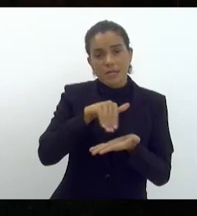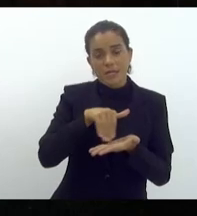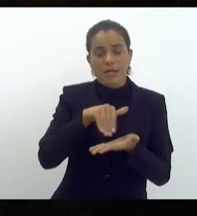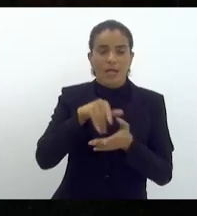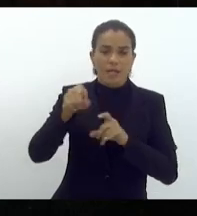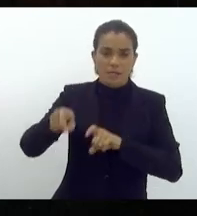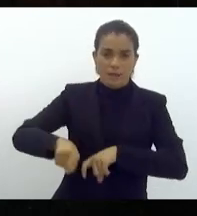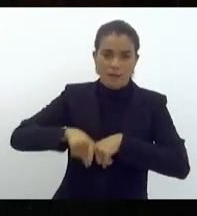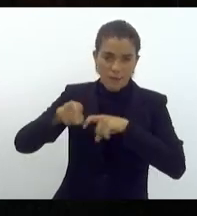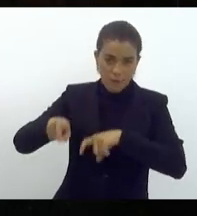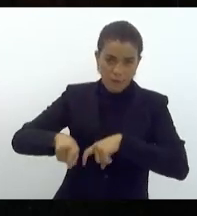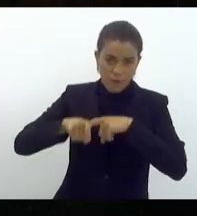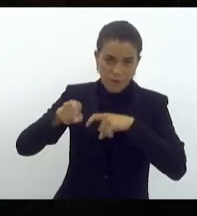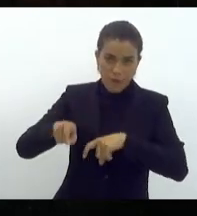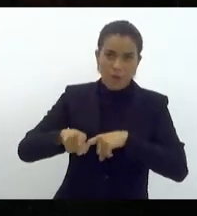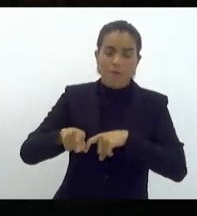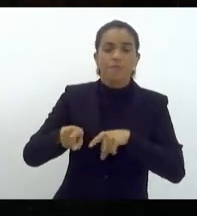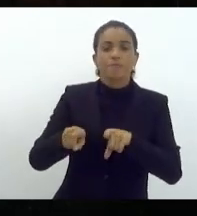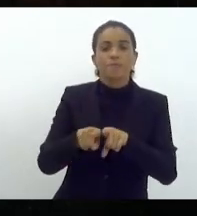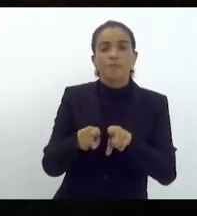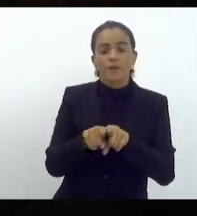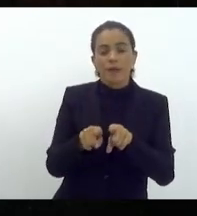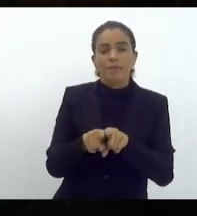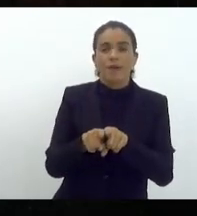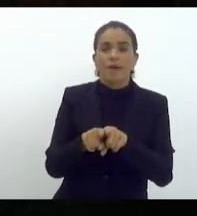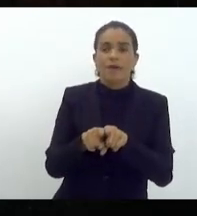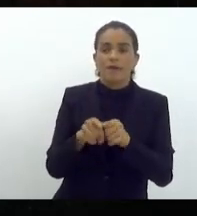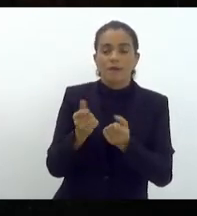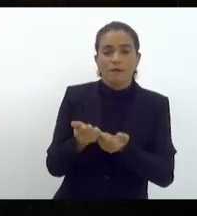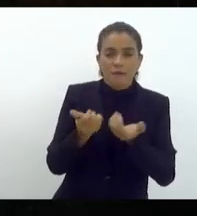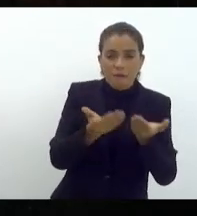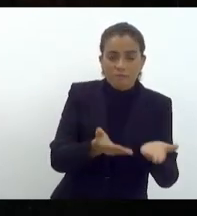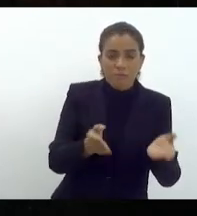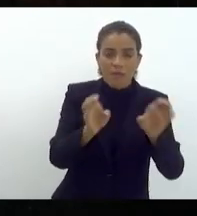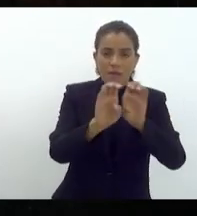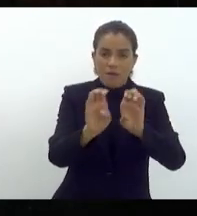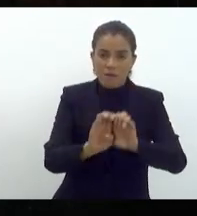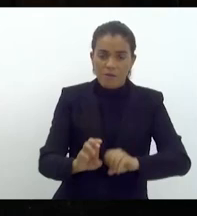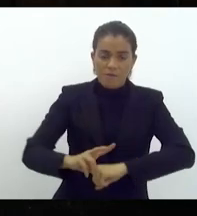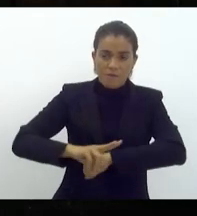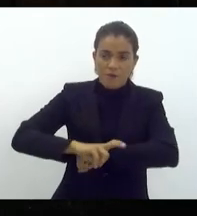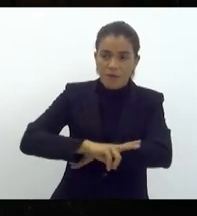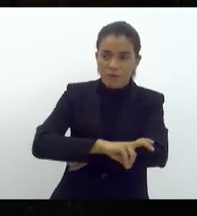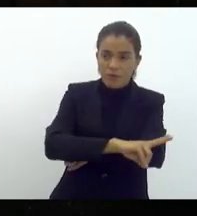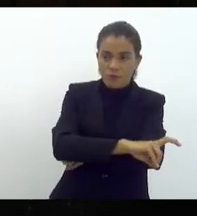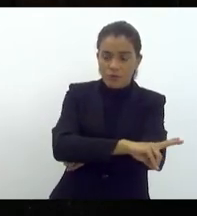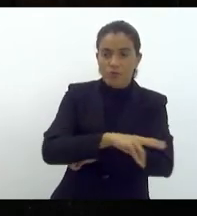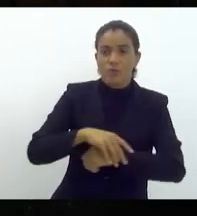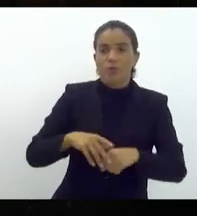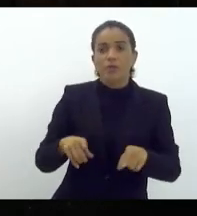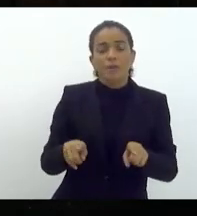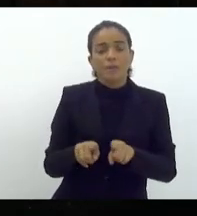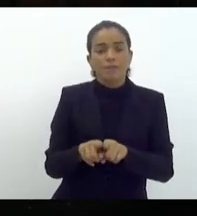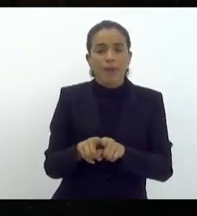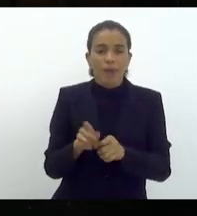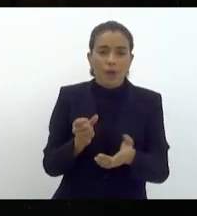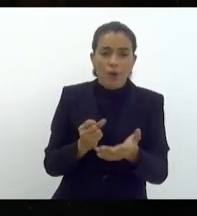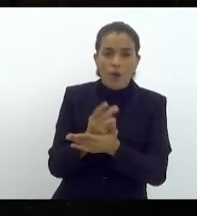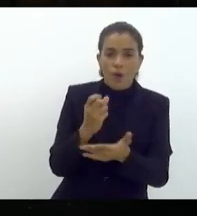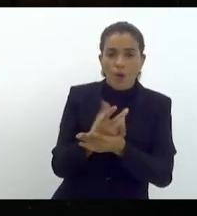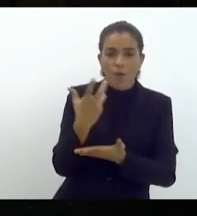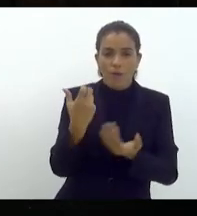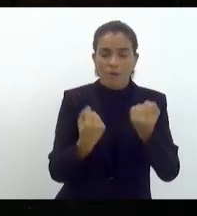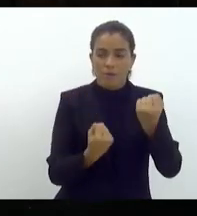Agricultura, os investimentos na infraestrutura física e tecnológica, aquisição de veículos